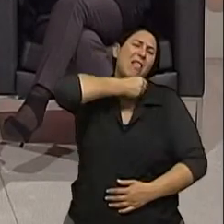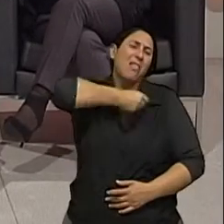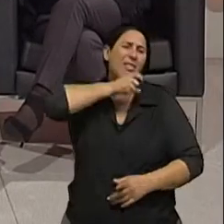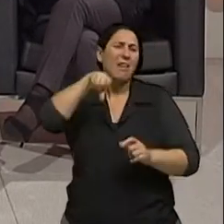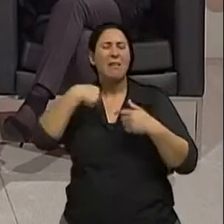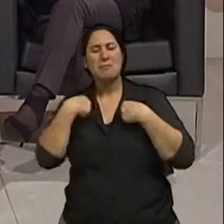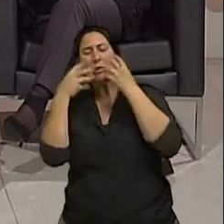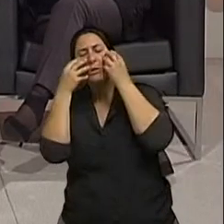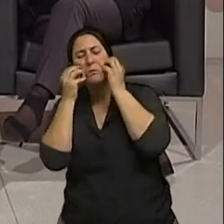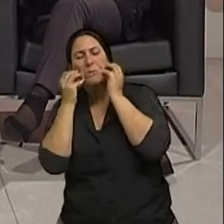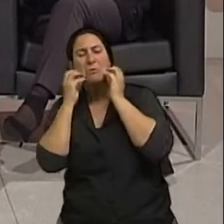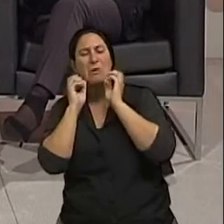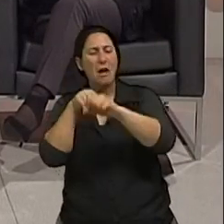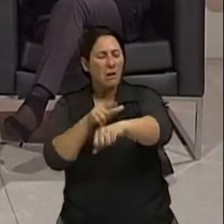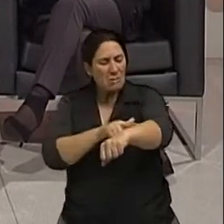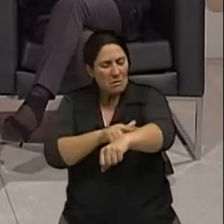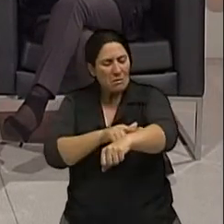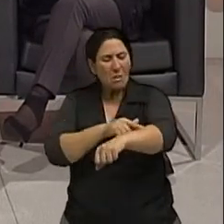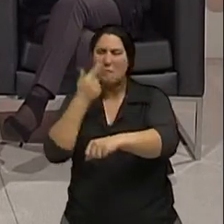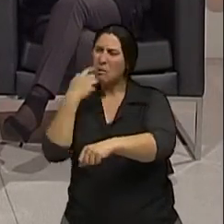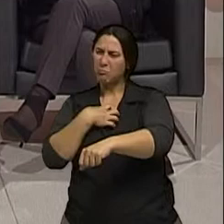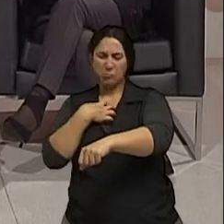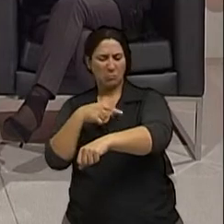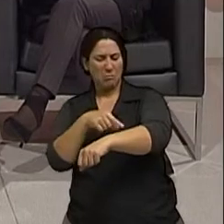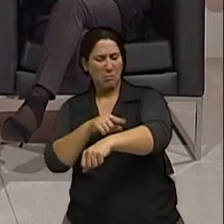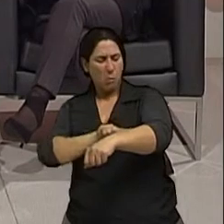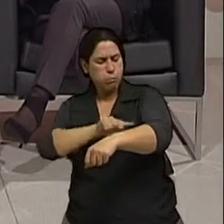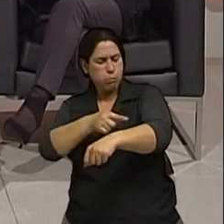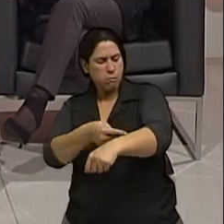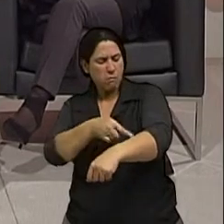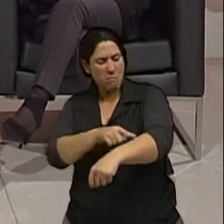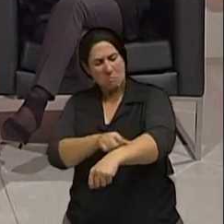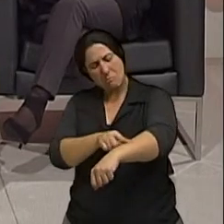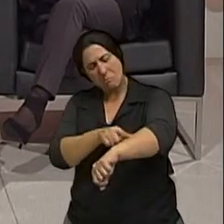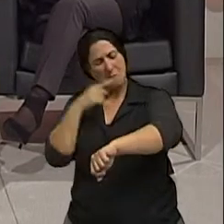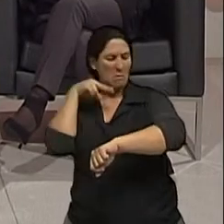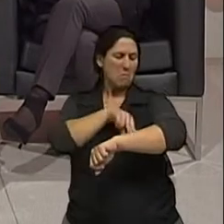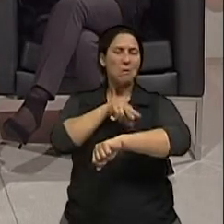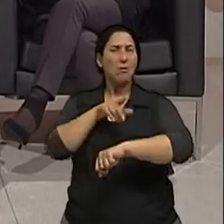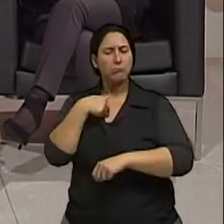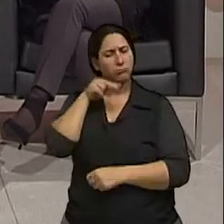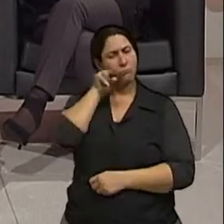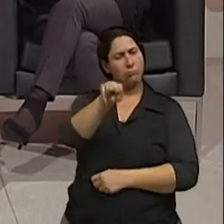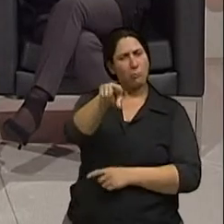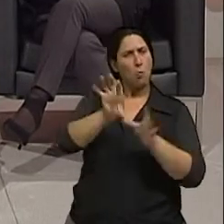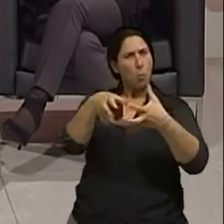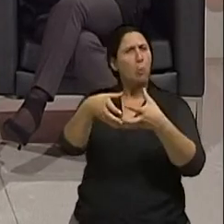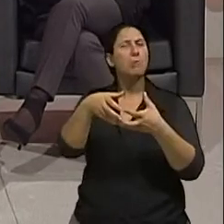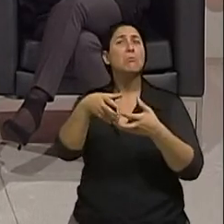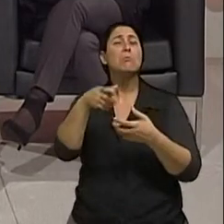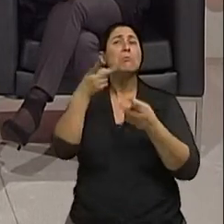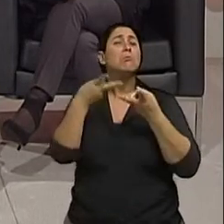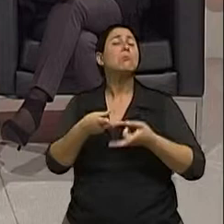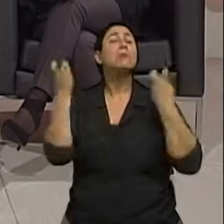a pele está caindo, ela está ficando mais grossa, elas dizem, Quer dizer, a textura está modificando, e às vezes